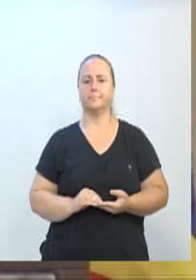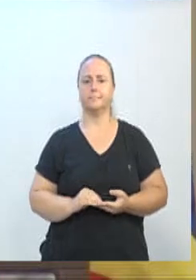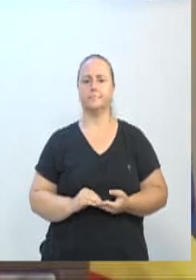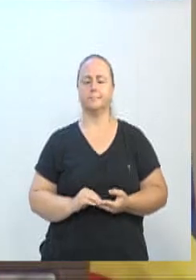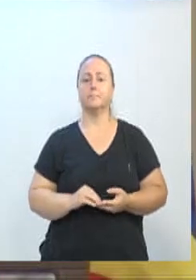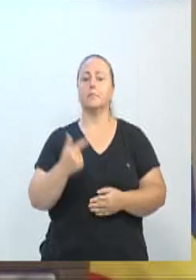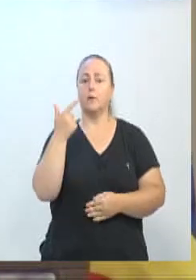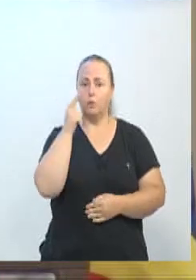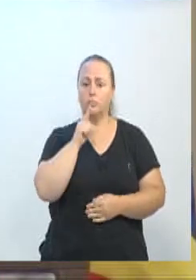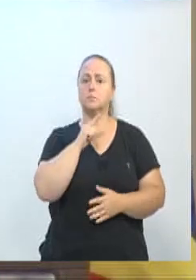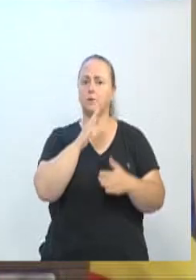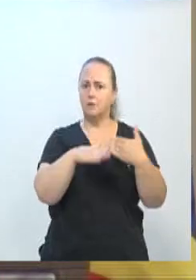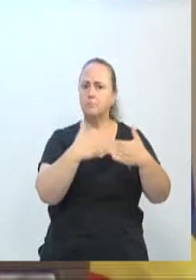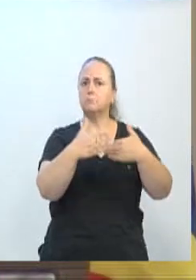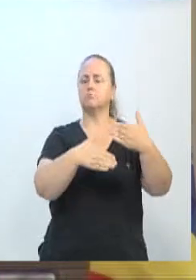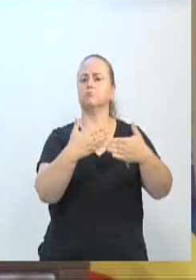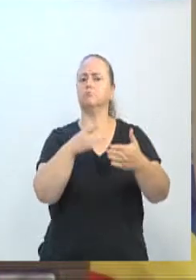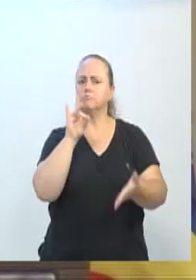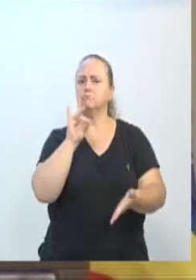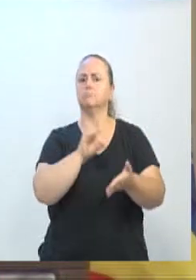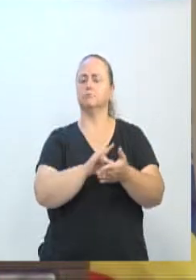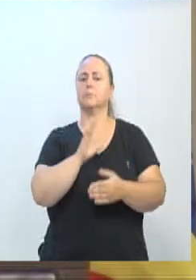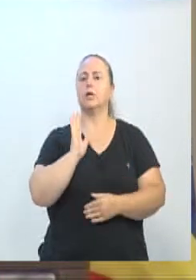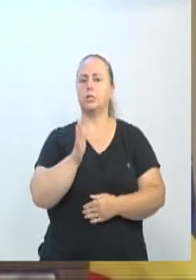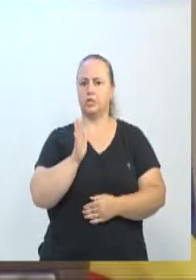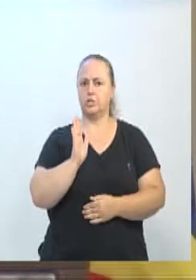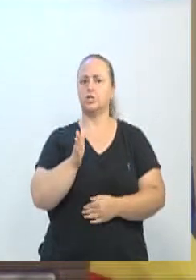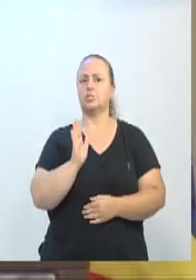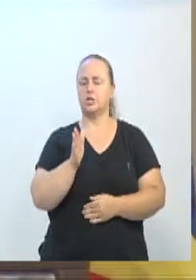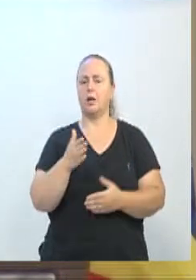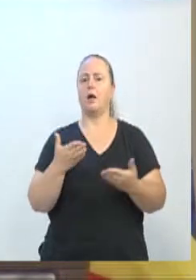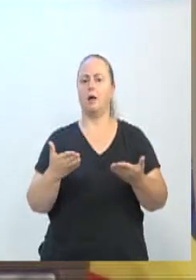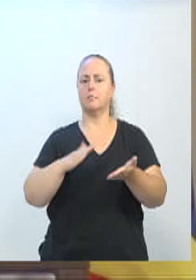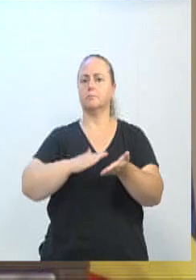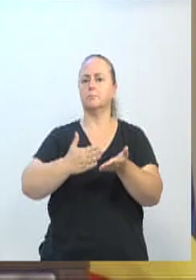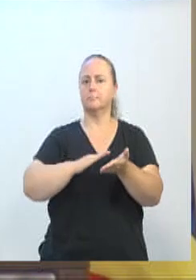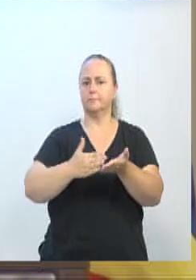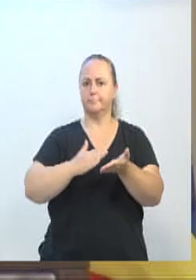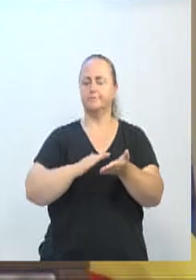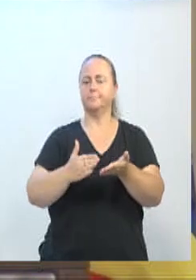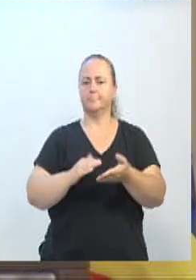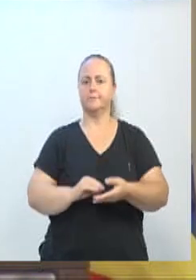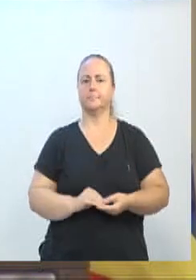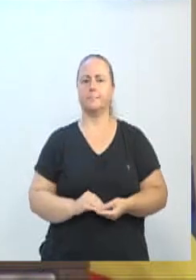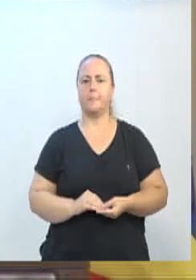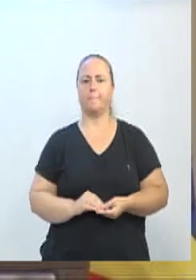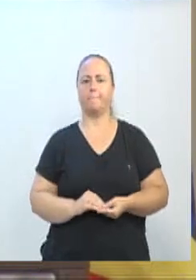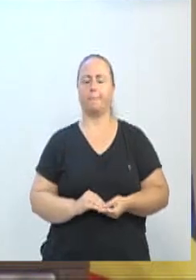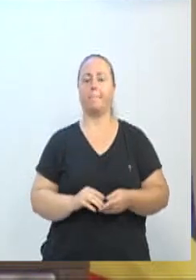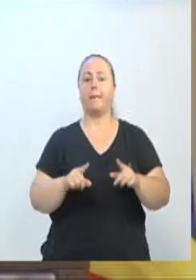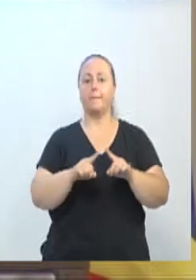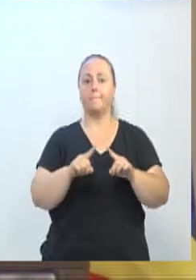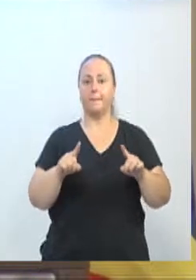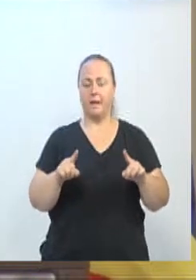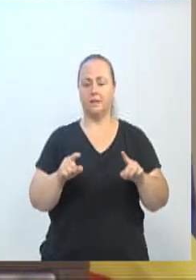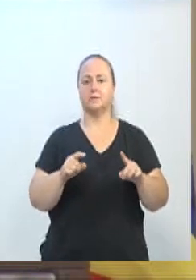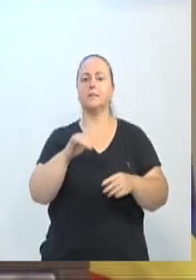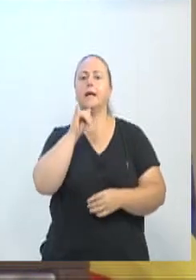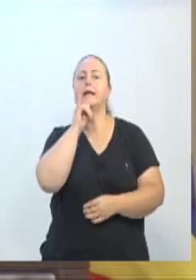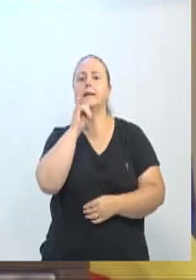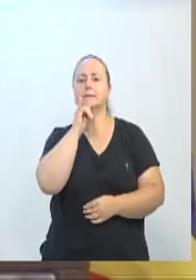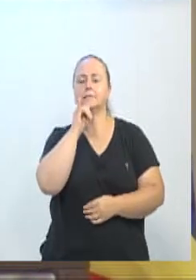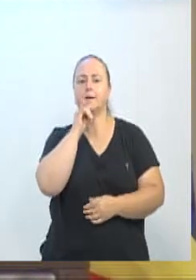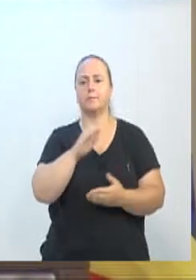conseguiu avançar, vereadora Cris, significativamente com a questão dos intérpretes. Só que, quando os integrantes da comunidade surda estão fazendo